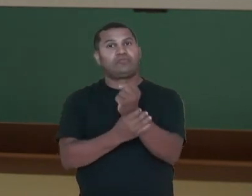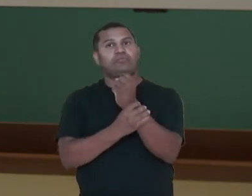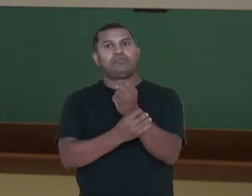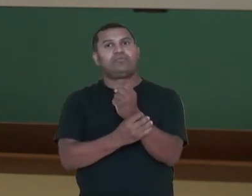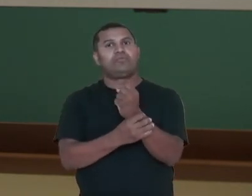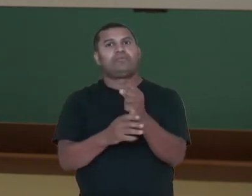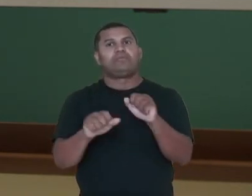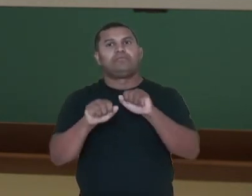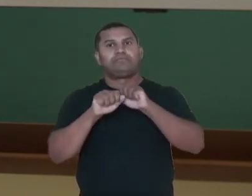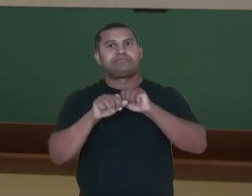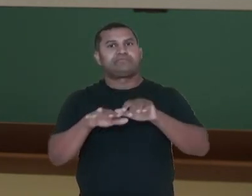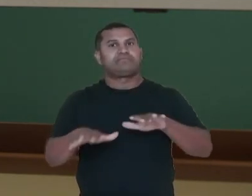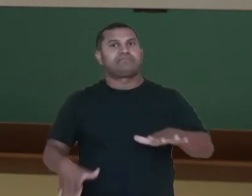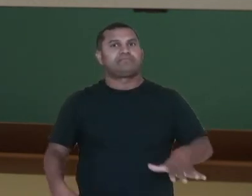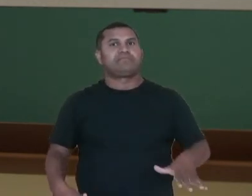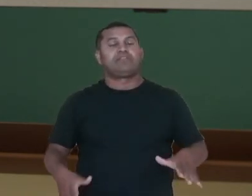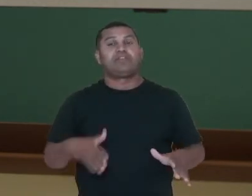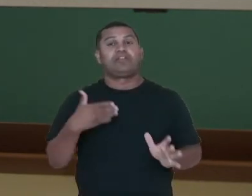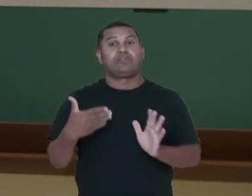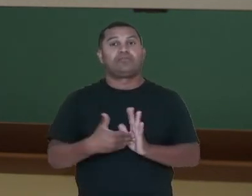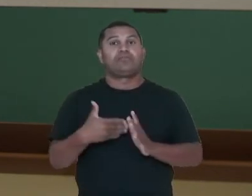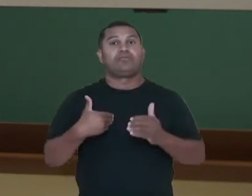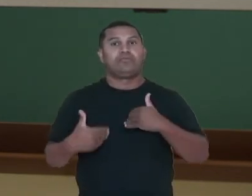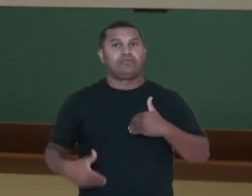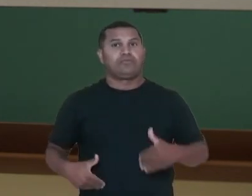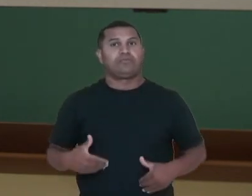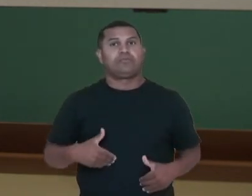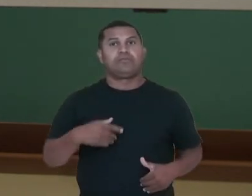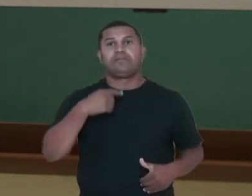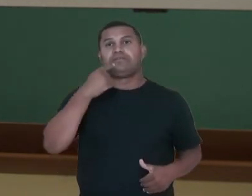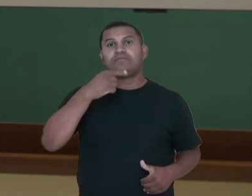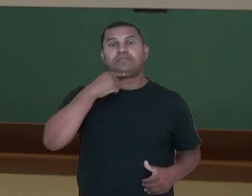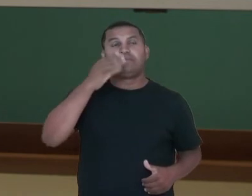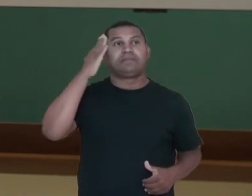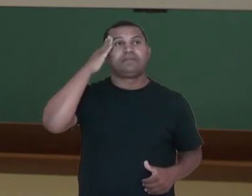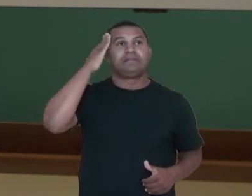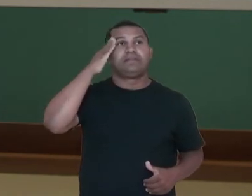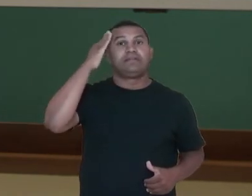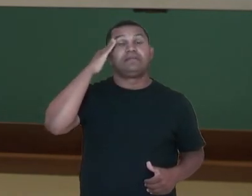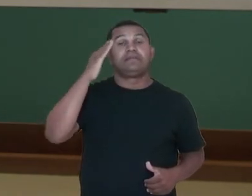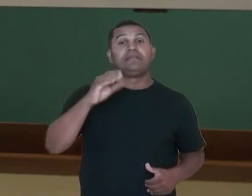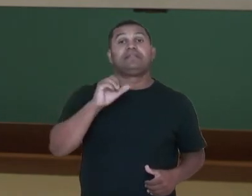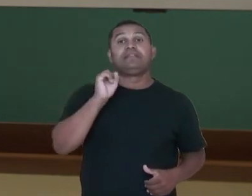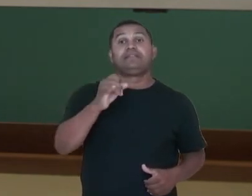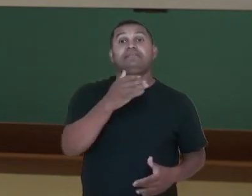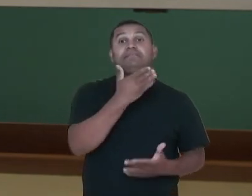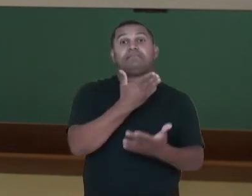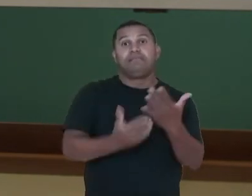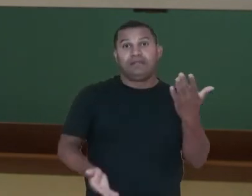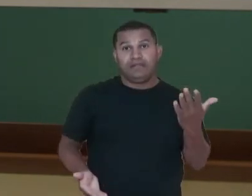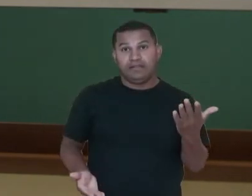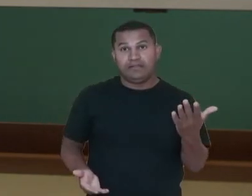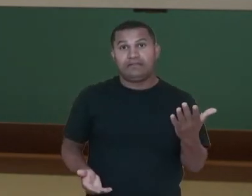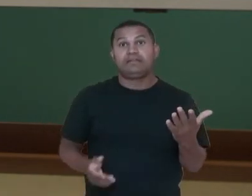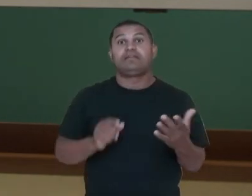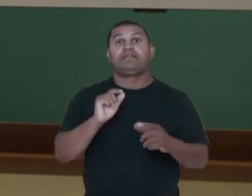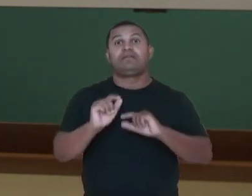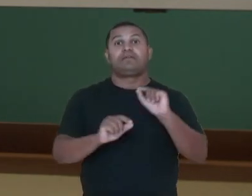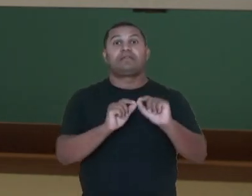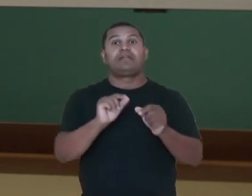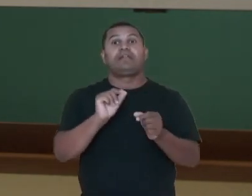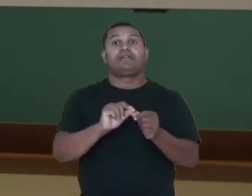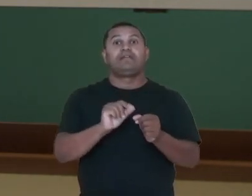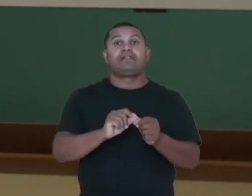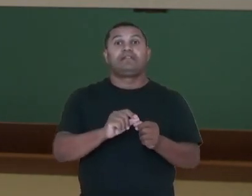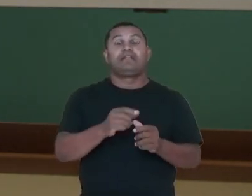ela sabe exatamente quando se multiplicar, mas se ela perde, se ela tem uma mutação nos genes supressores, ela